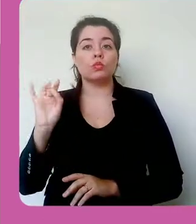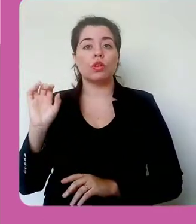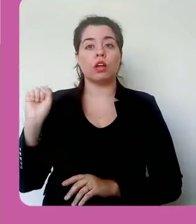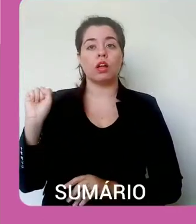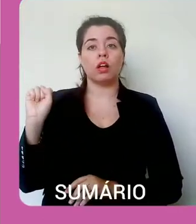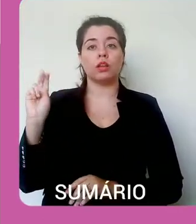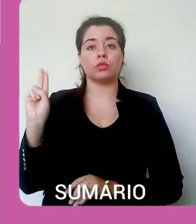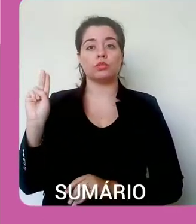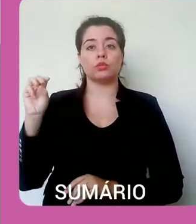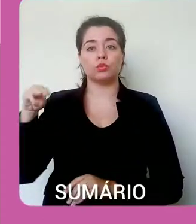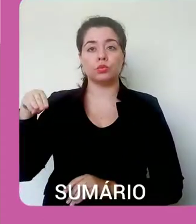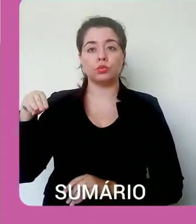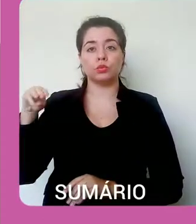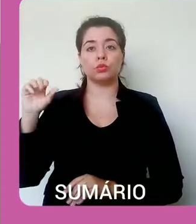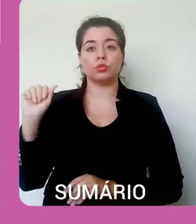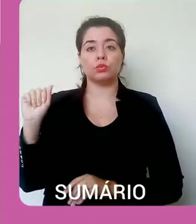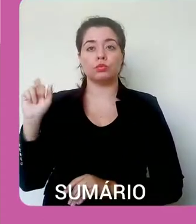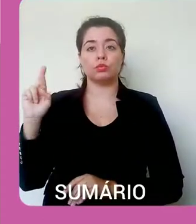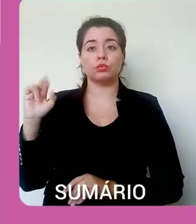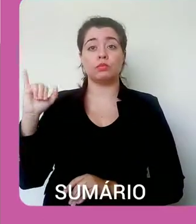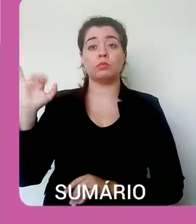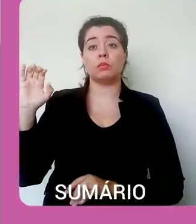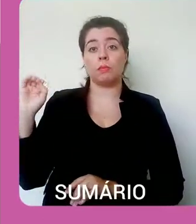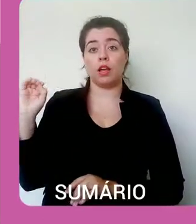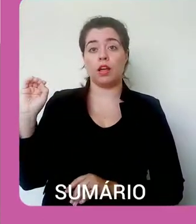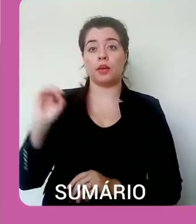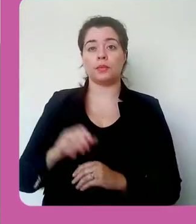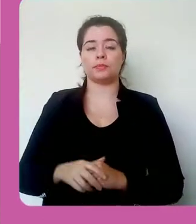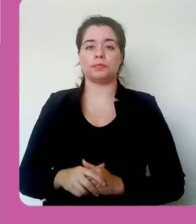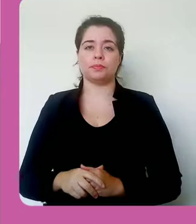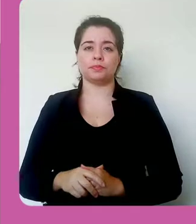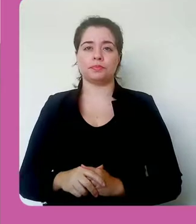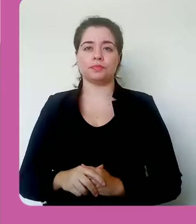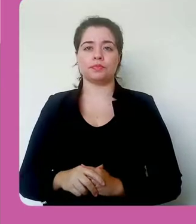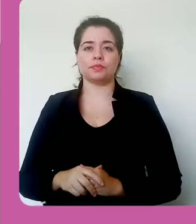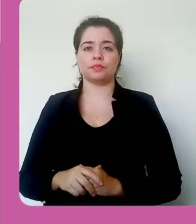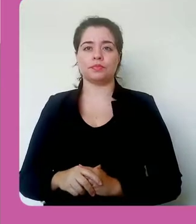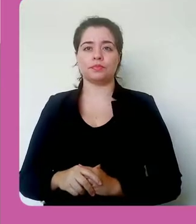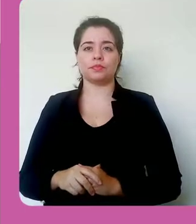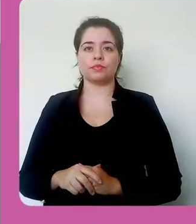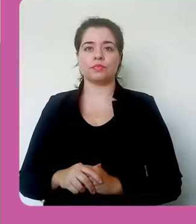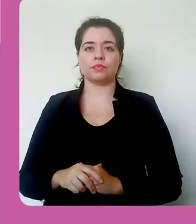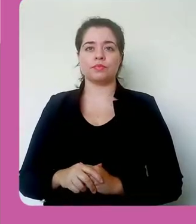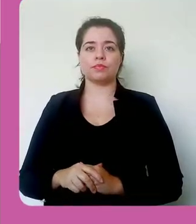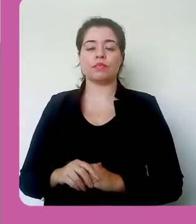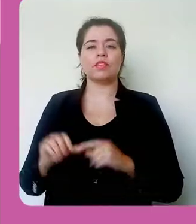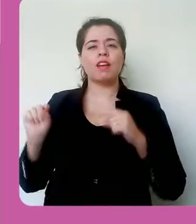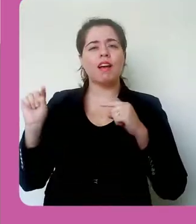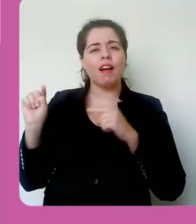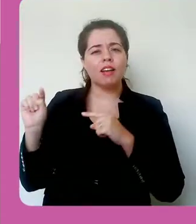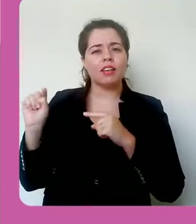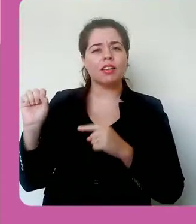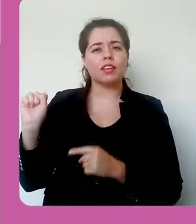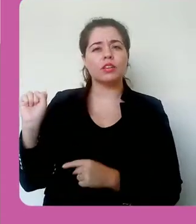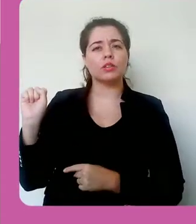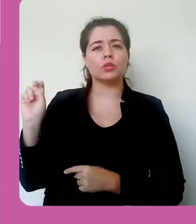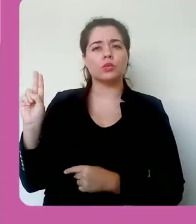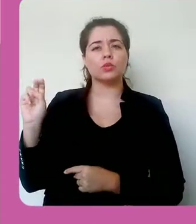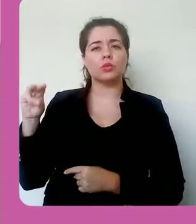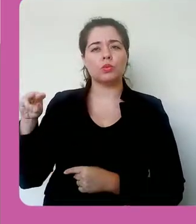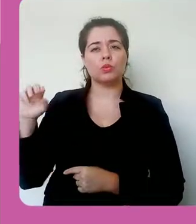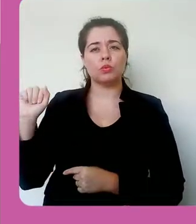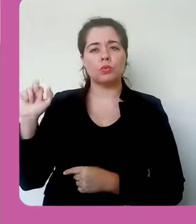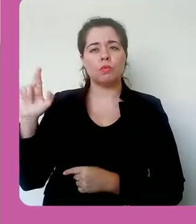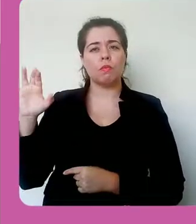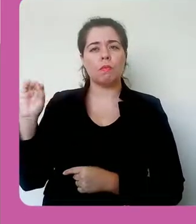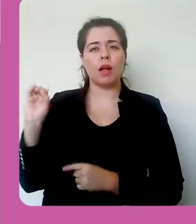Contents, ele só vai aparecer do lado esquerdo um menu. As imagens vão aparecer, sim, o menu de navegação